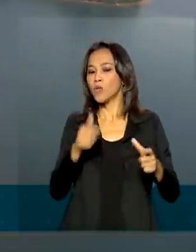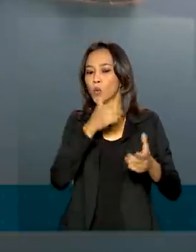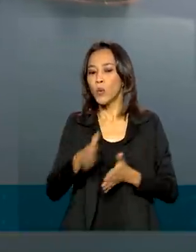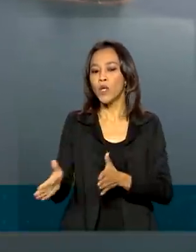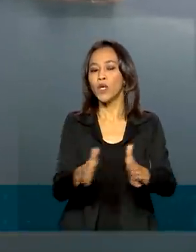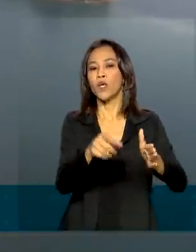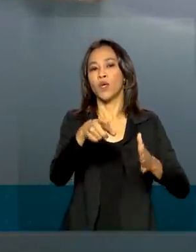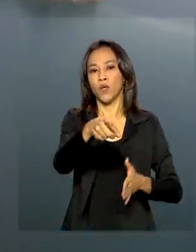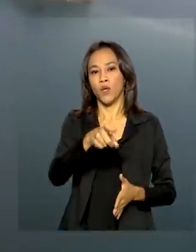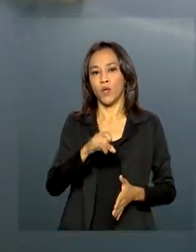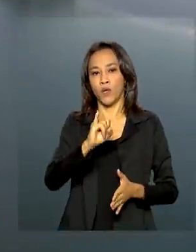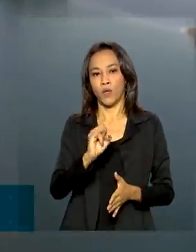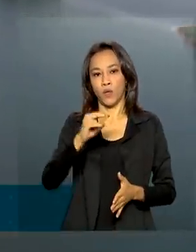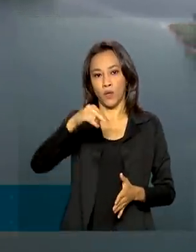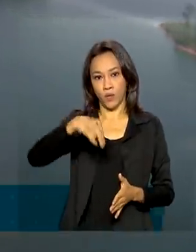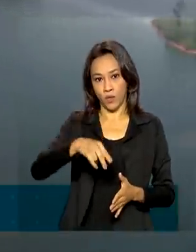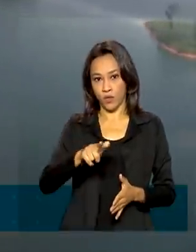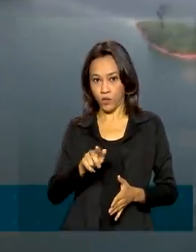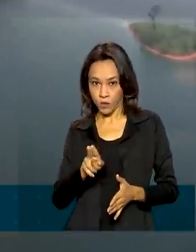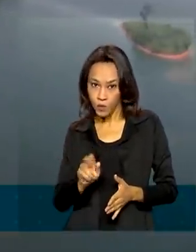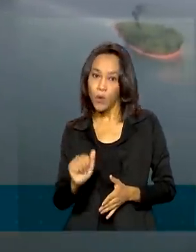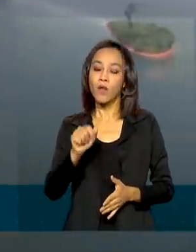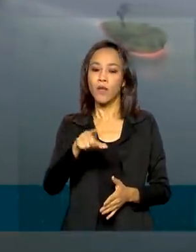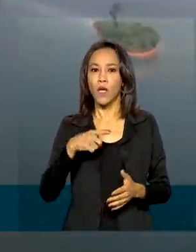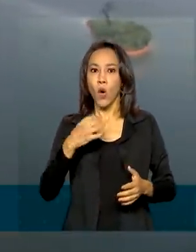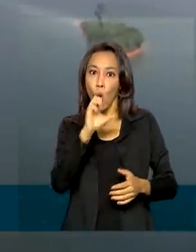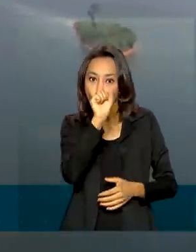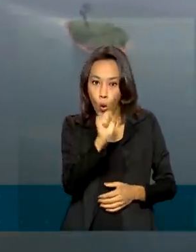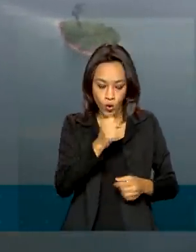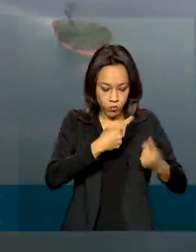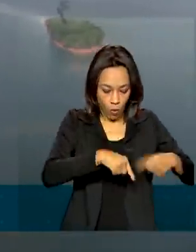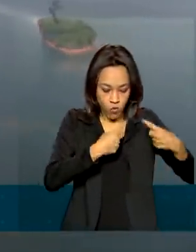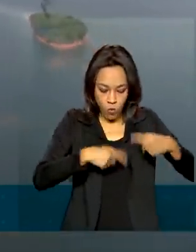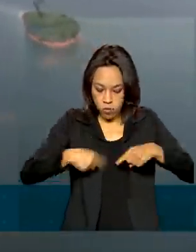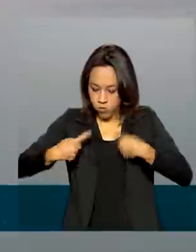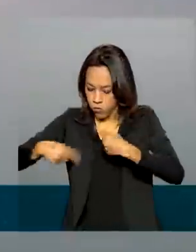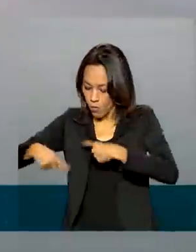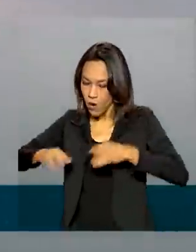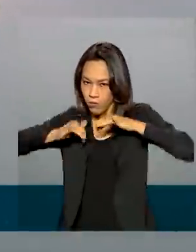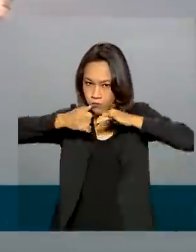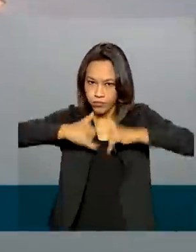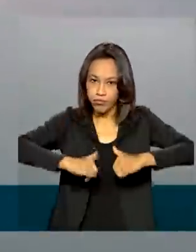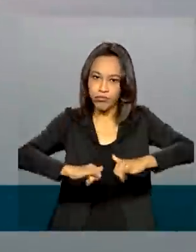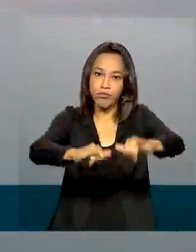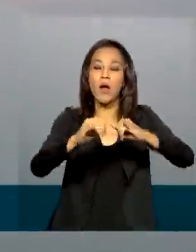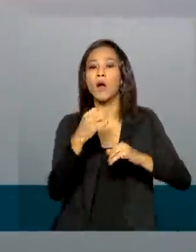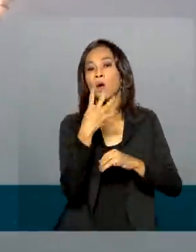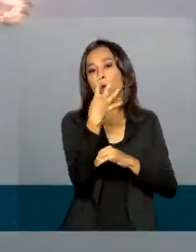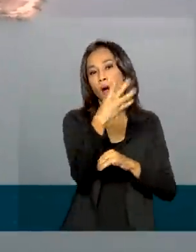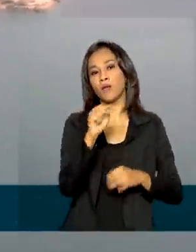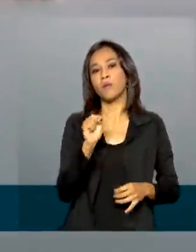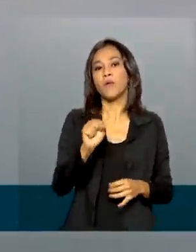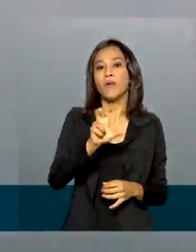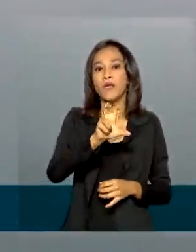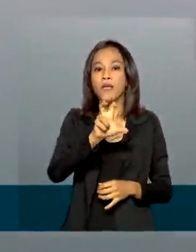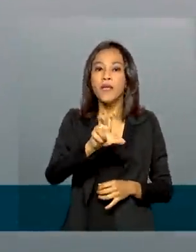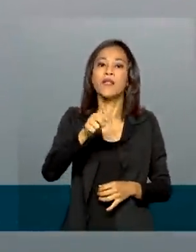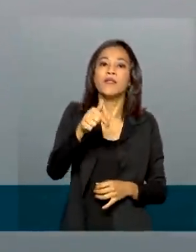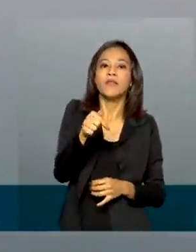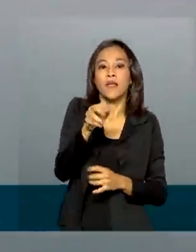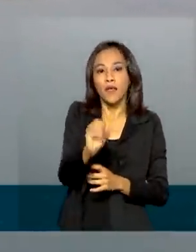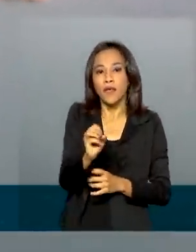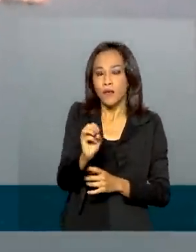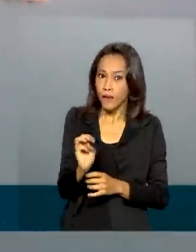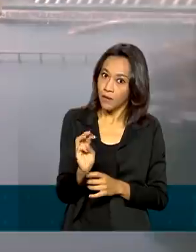É a força da água que movimenta as 18 turbinas e produz, em média, cerca de 4.570